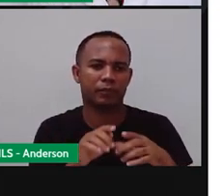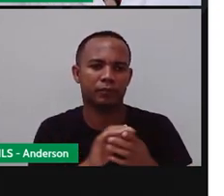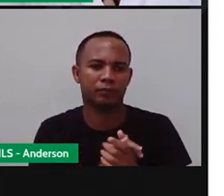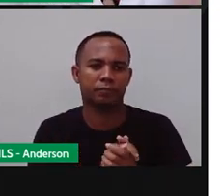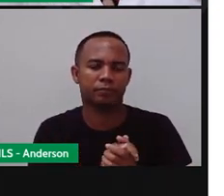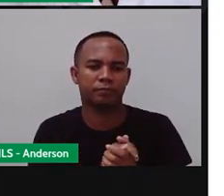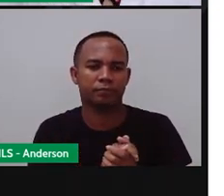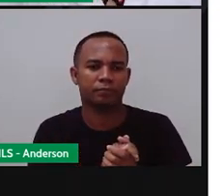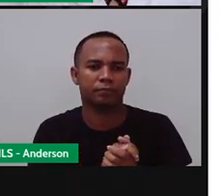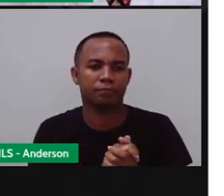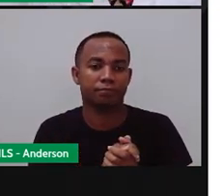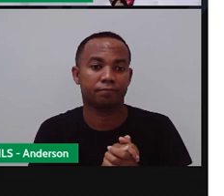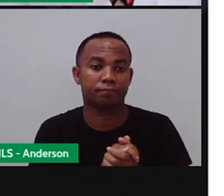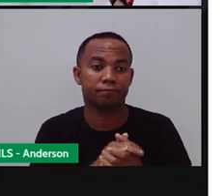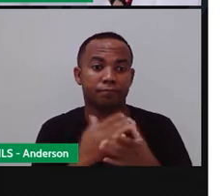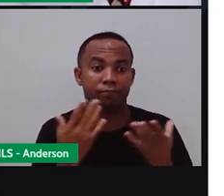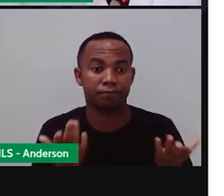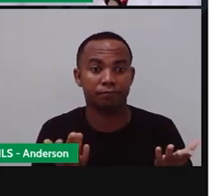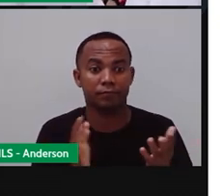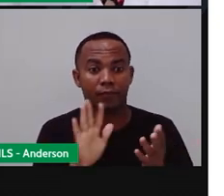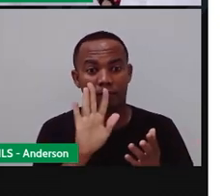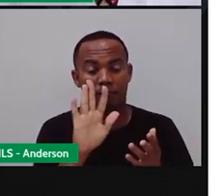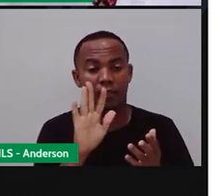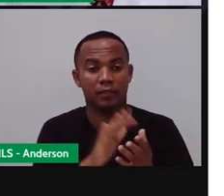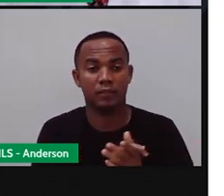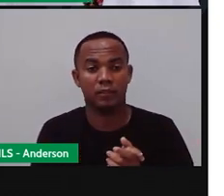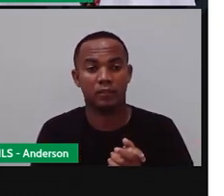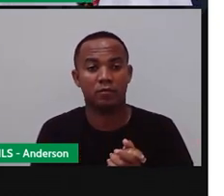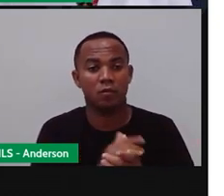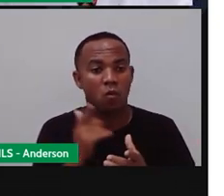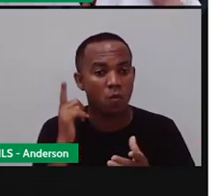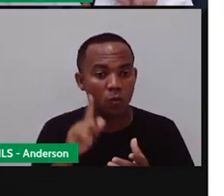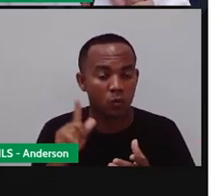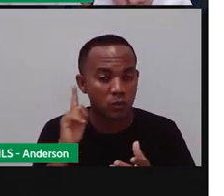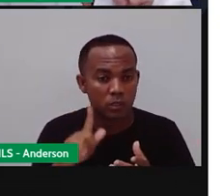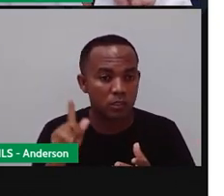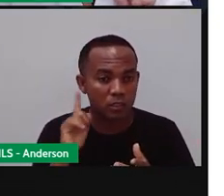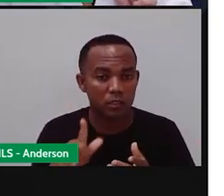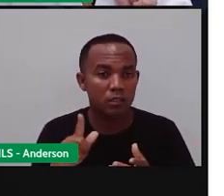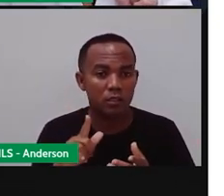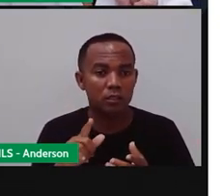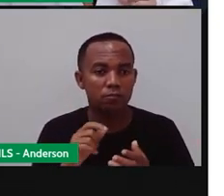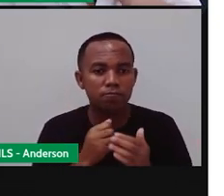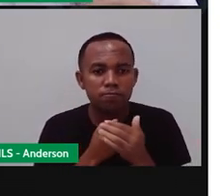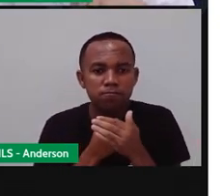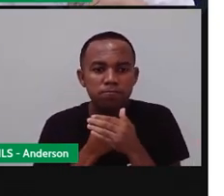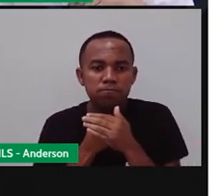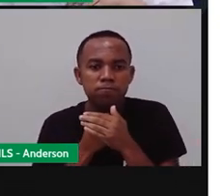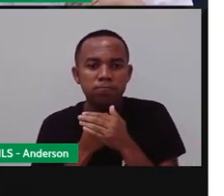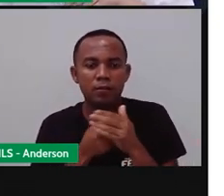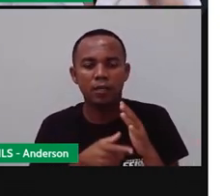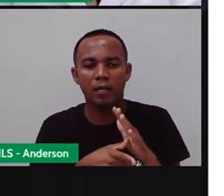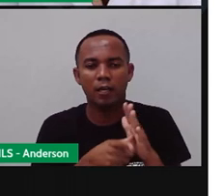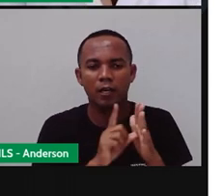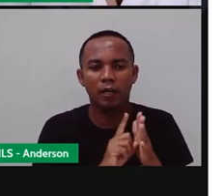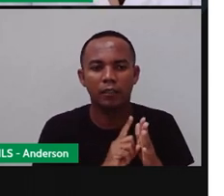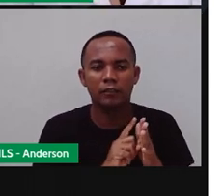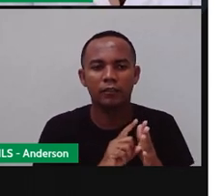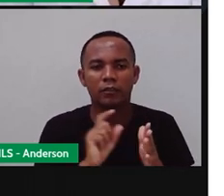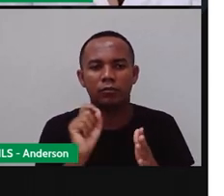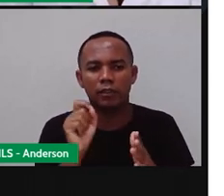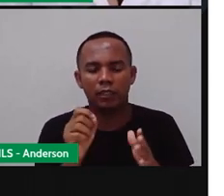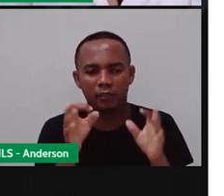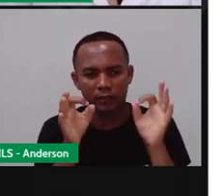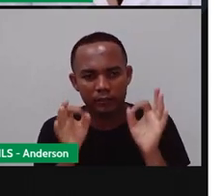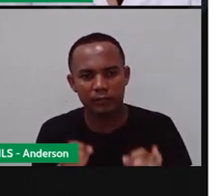que estava ali desprotegido. Mas, se ele conseguisse se esconder antes, estava tudo